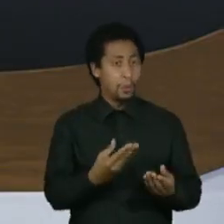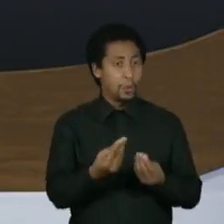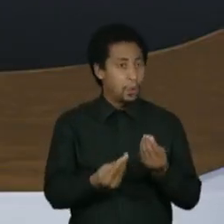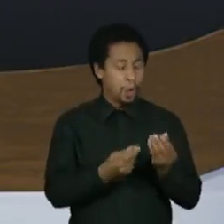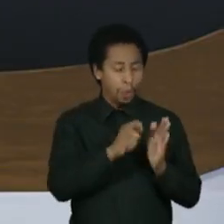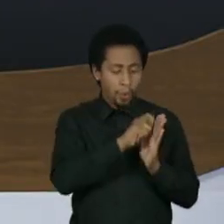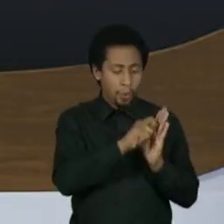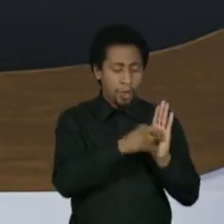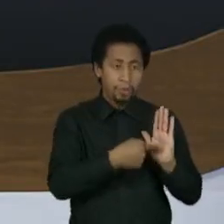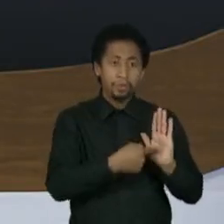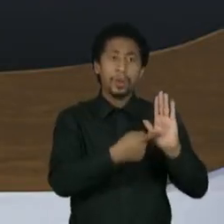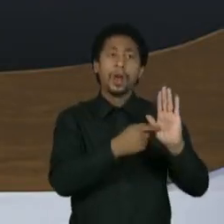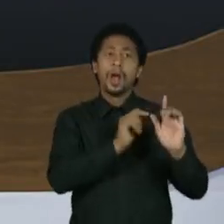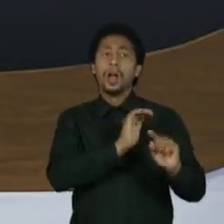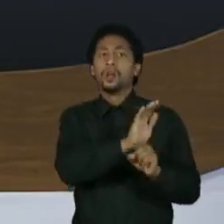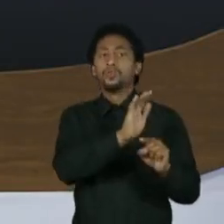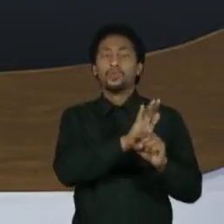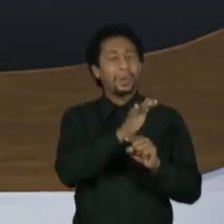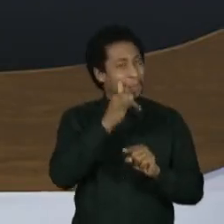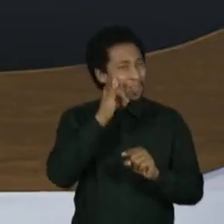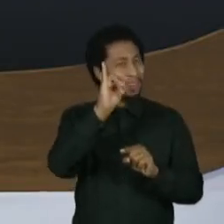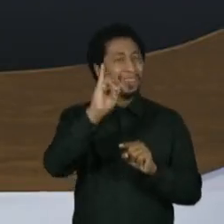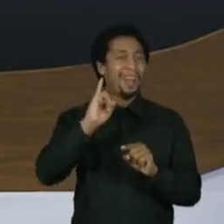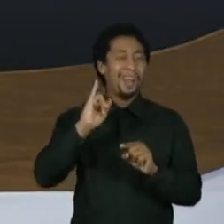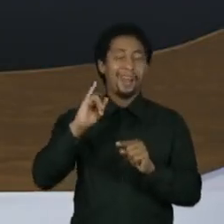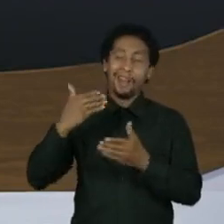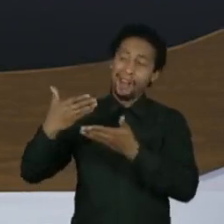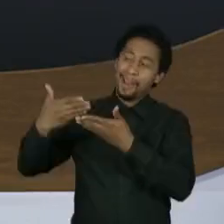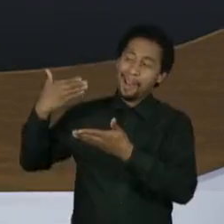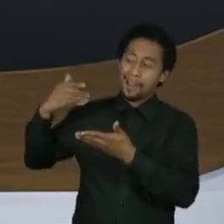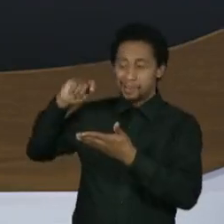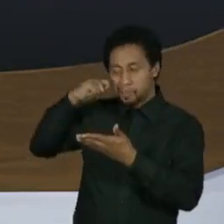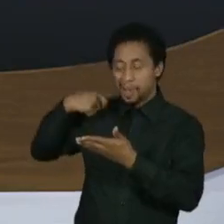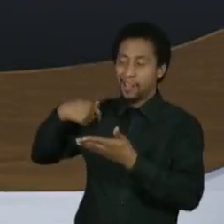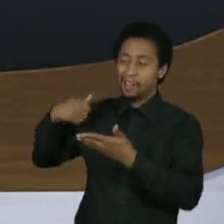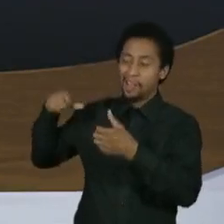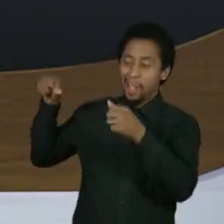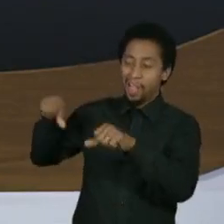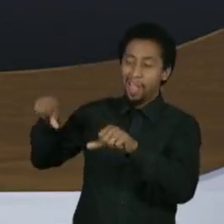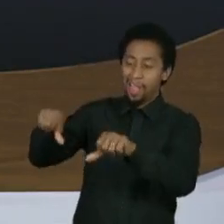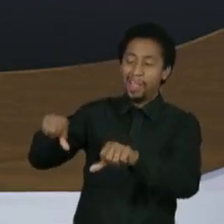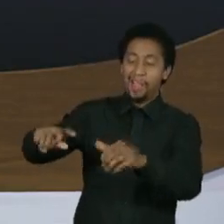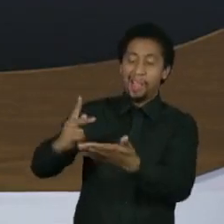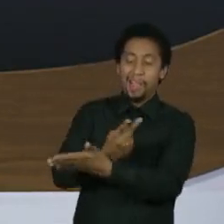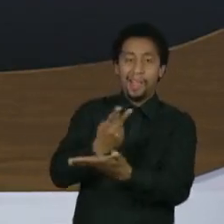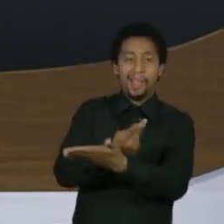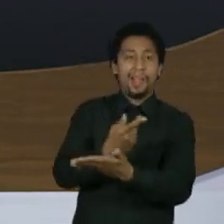perpetuar uma situação de iniquidade racial que a gente vive aqui no Brasil?